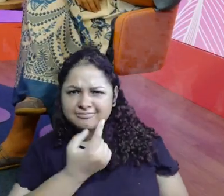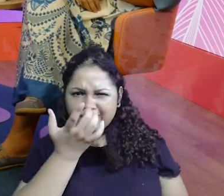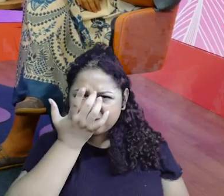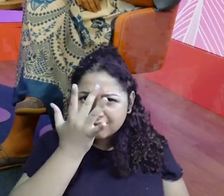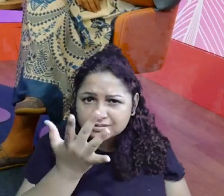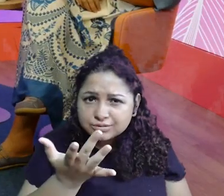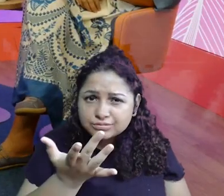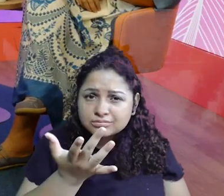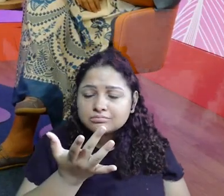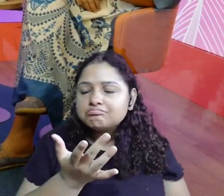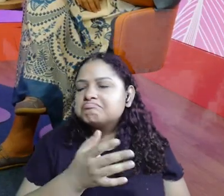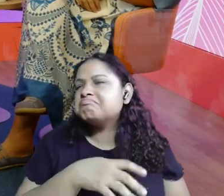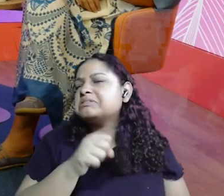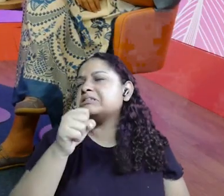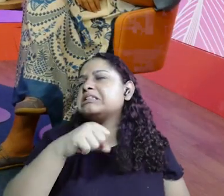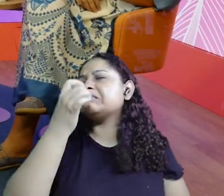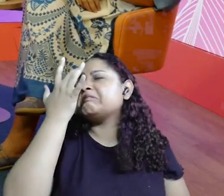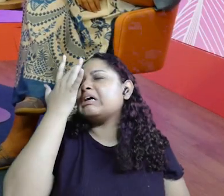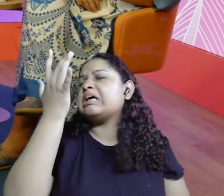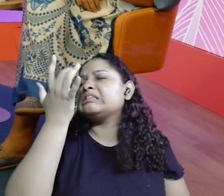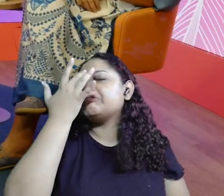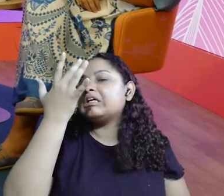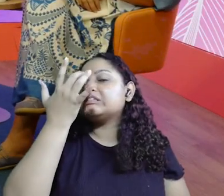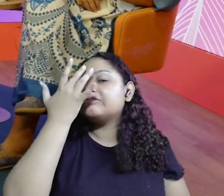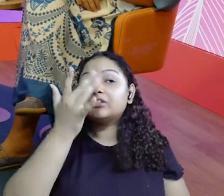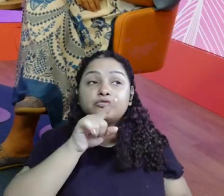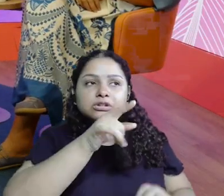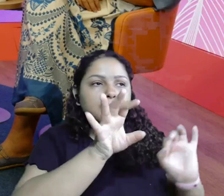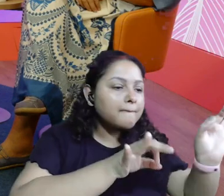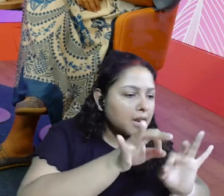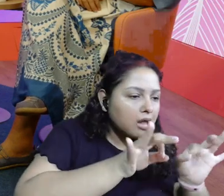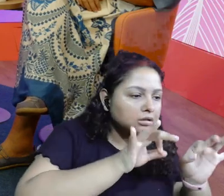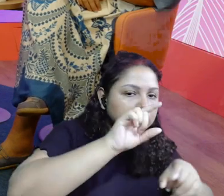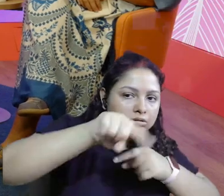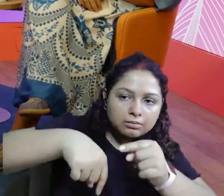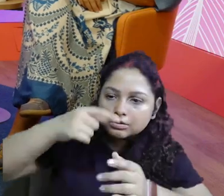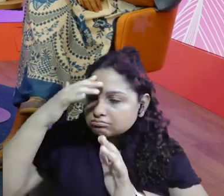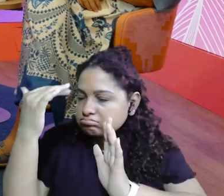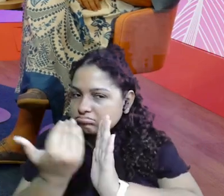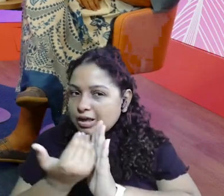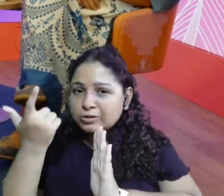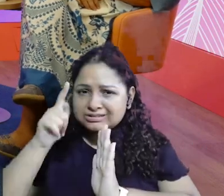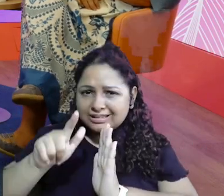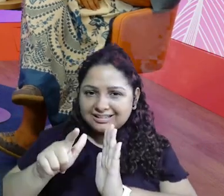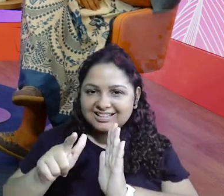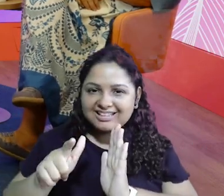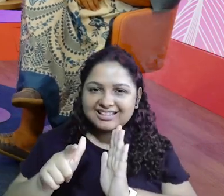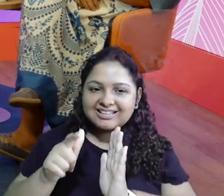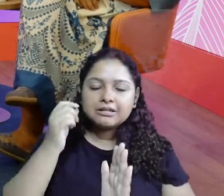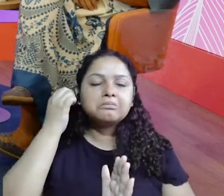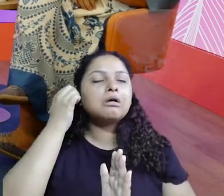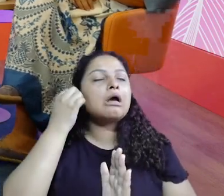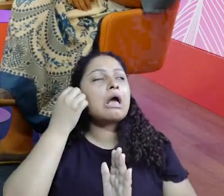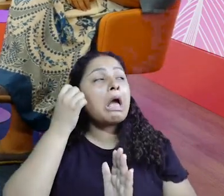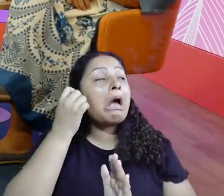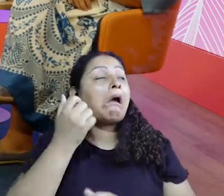E aí, fácil? Facinho. É tudo conforme o planejado? Sai o que está escrito na agenda?